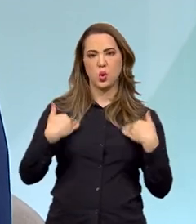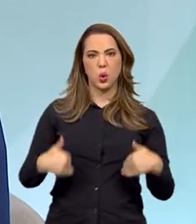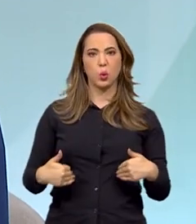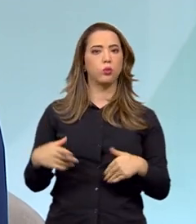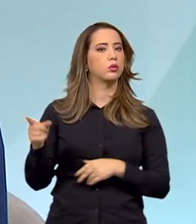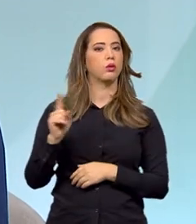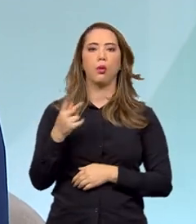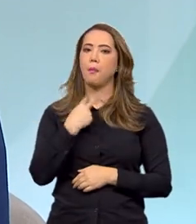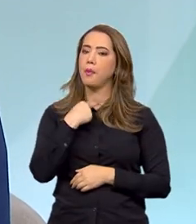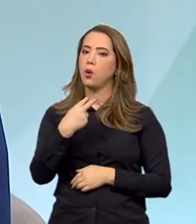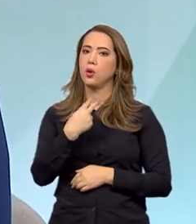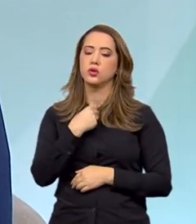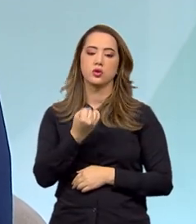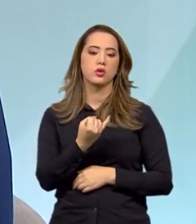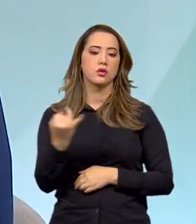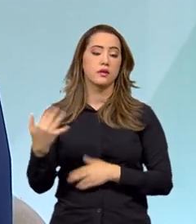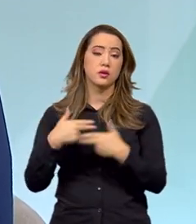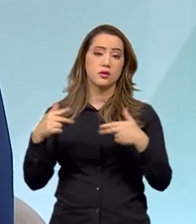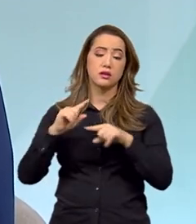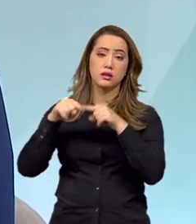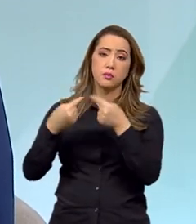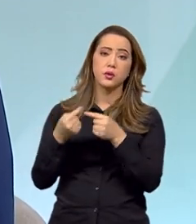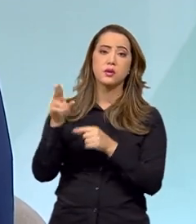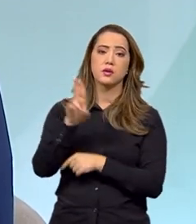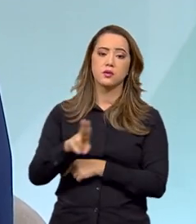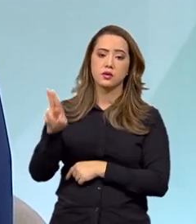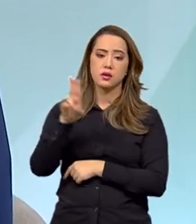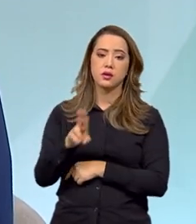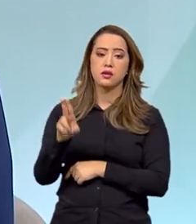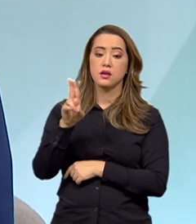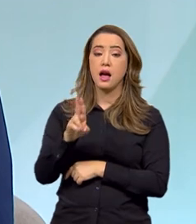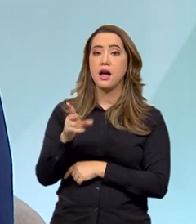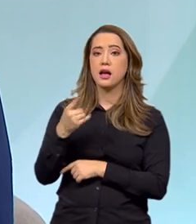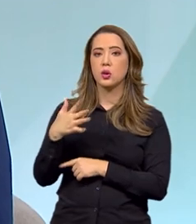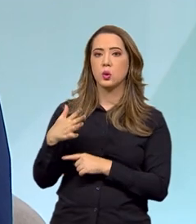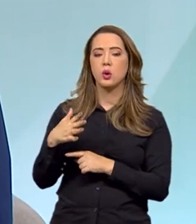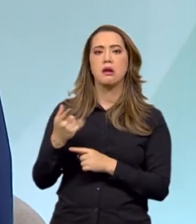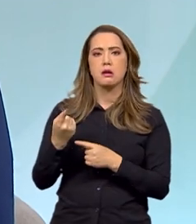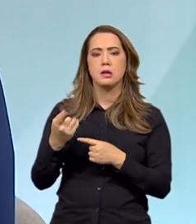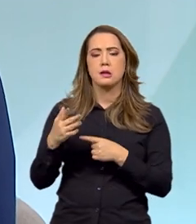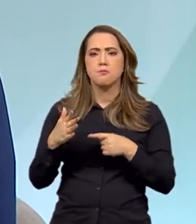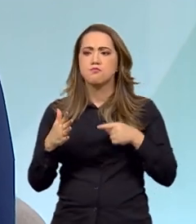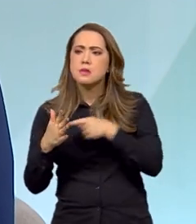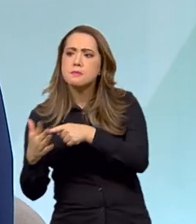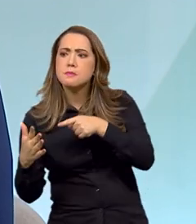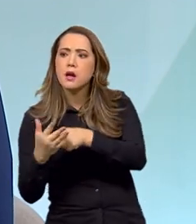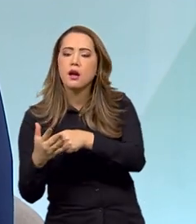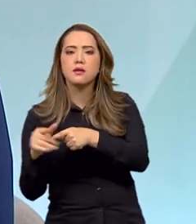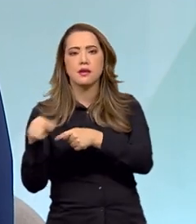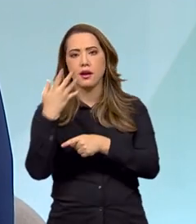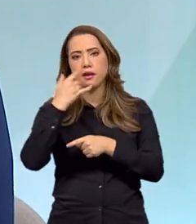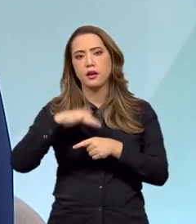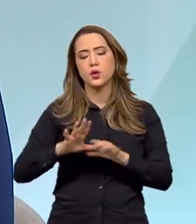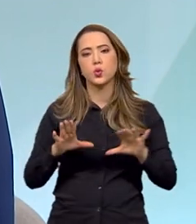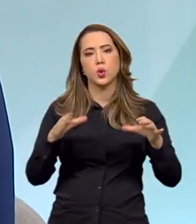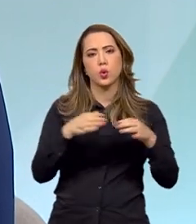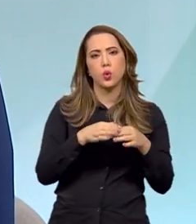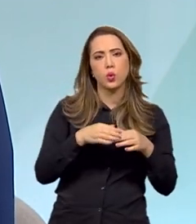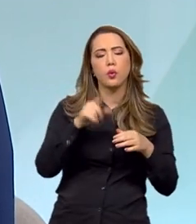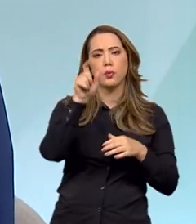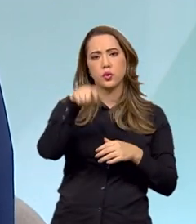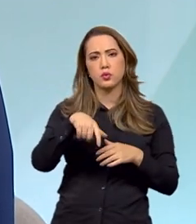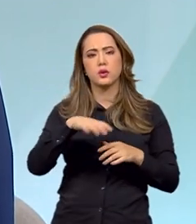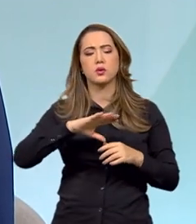Existem inúmeros casos em que isso é usado depois como forma de ameaça contra a criança. Redes de pedófilos que atuam.